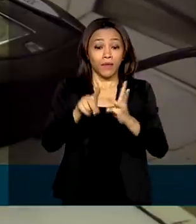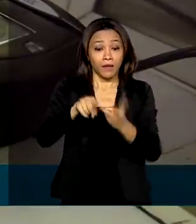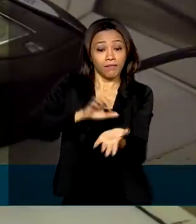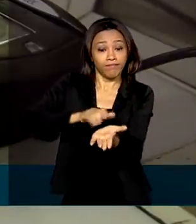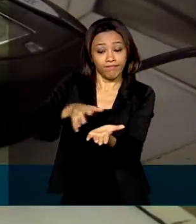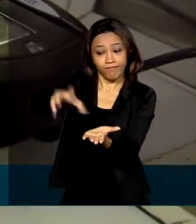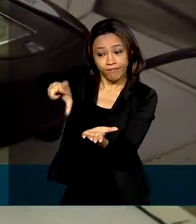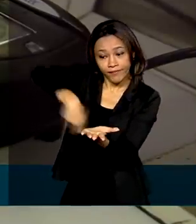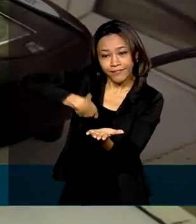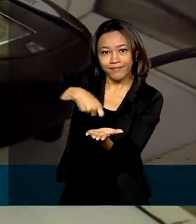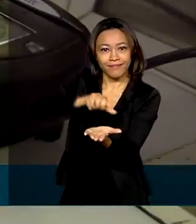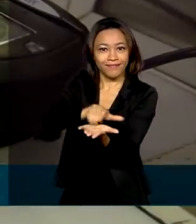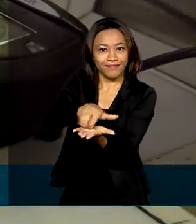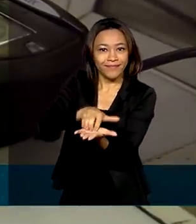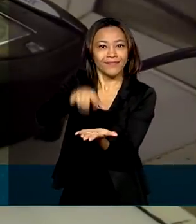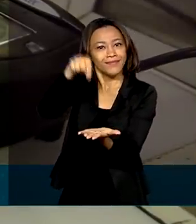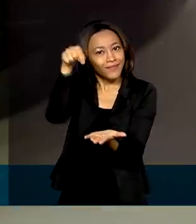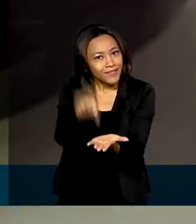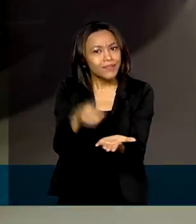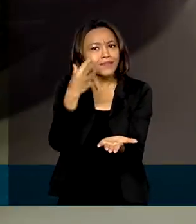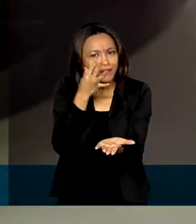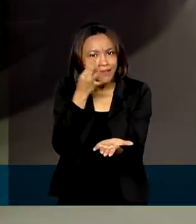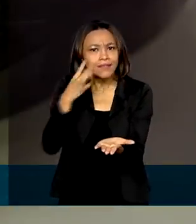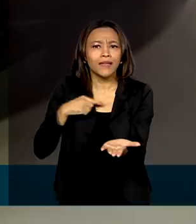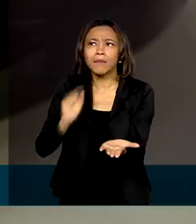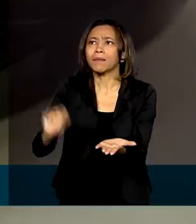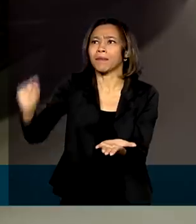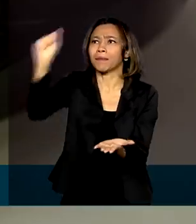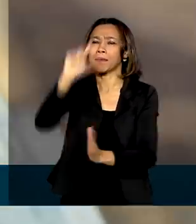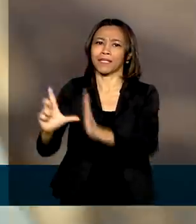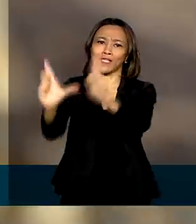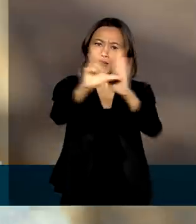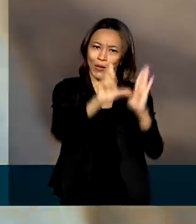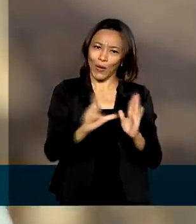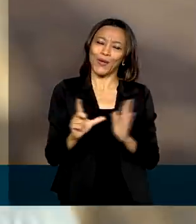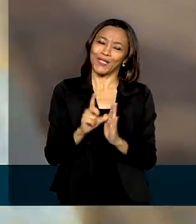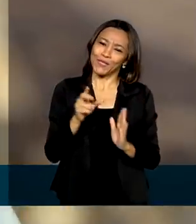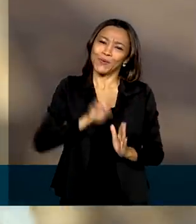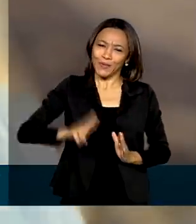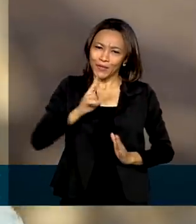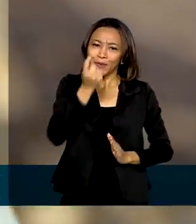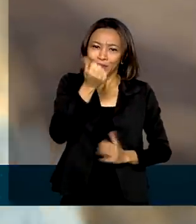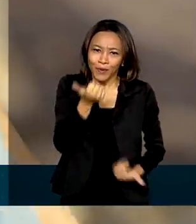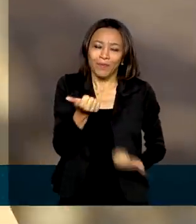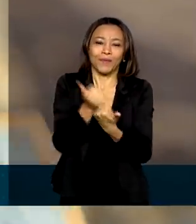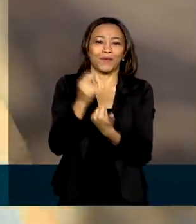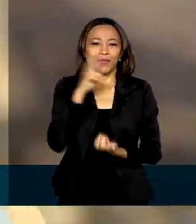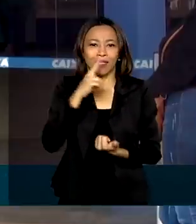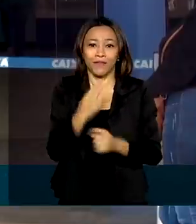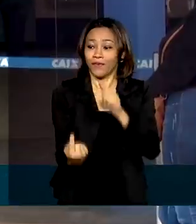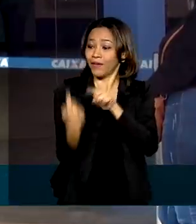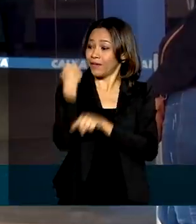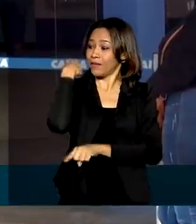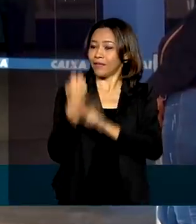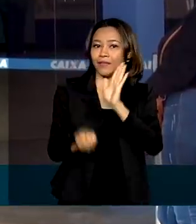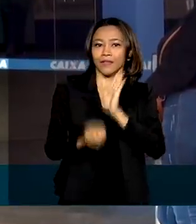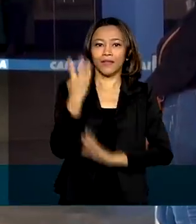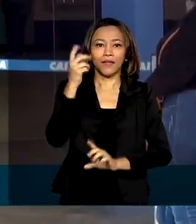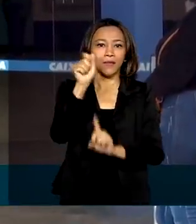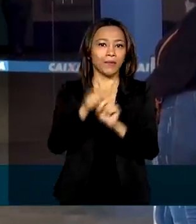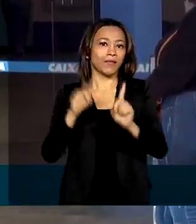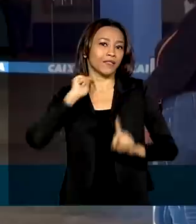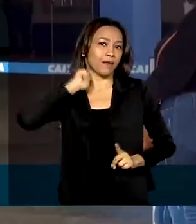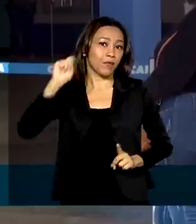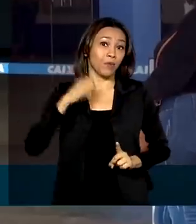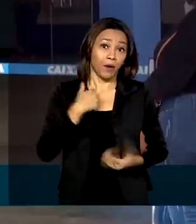cartão, presentes nos estabelecimentos comerciais. O auxílio emergencial, criado em abril para ajudar a enfrentar